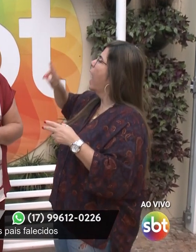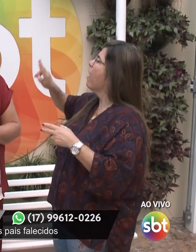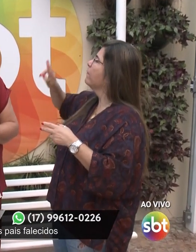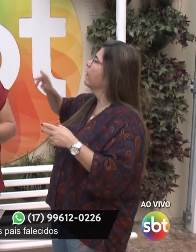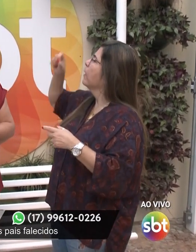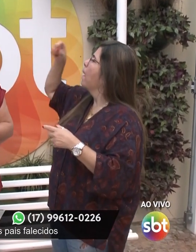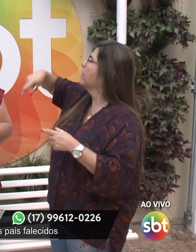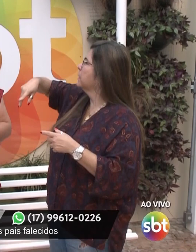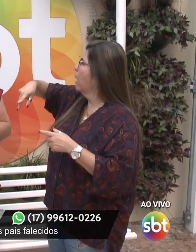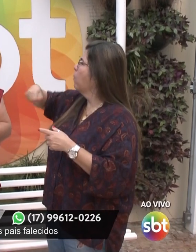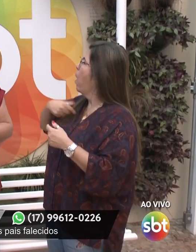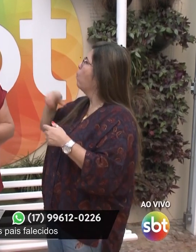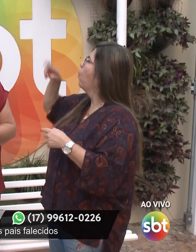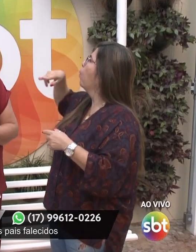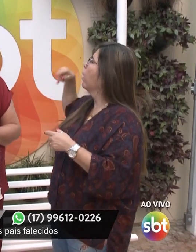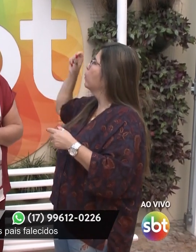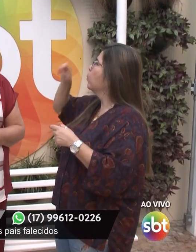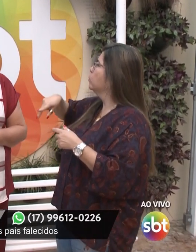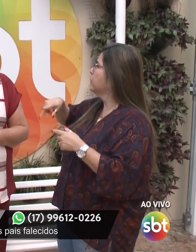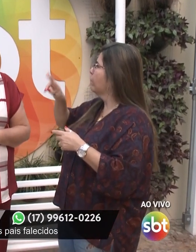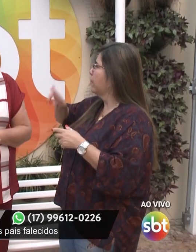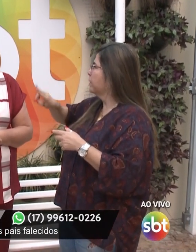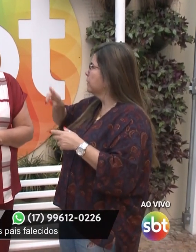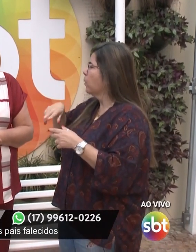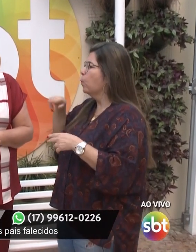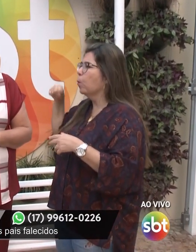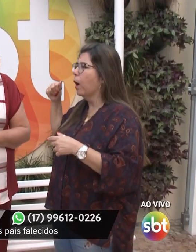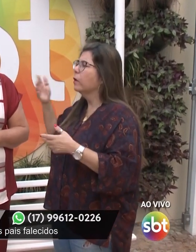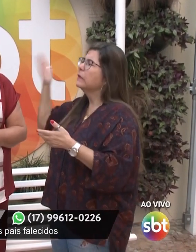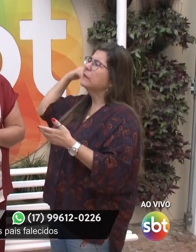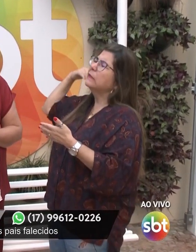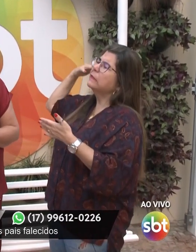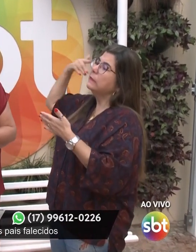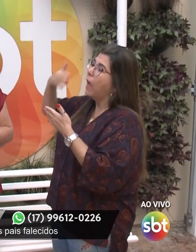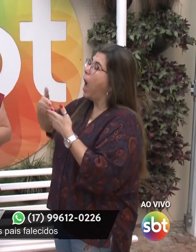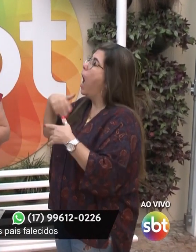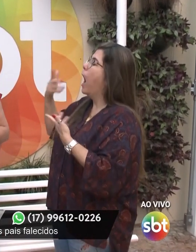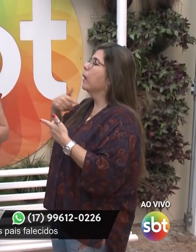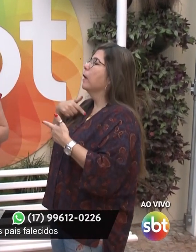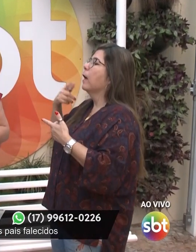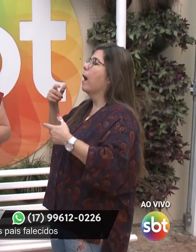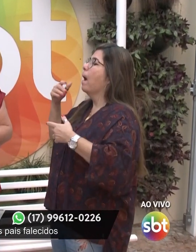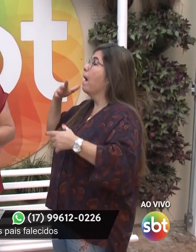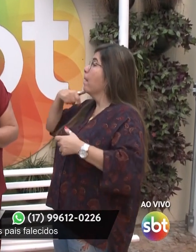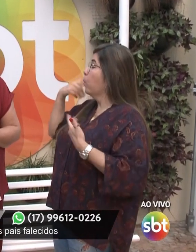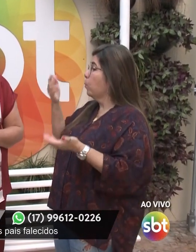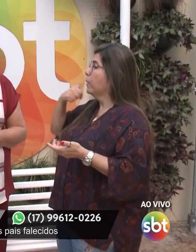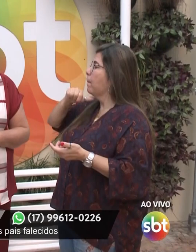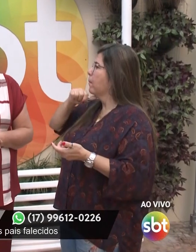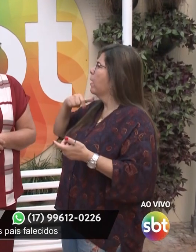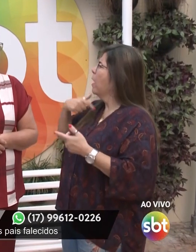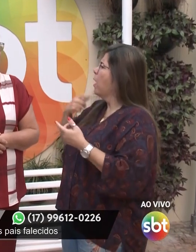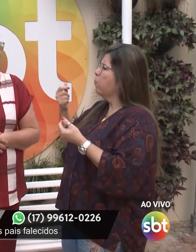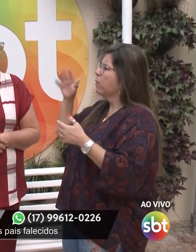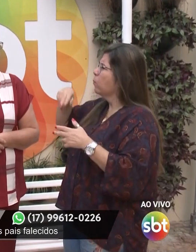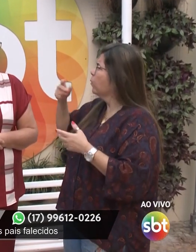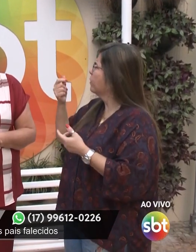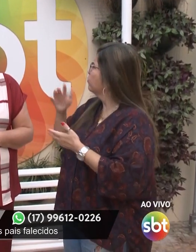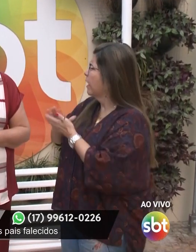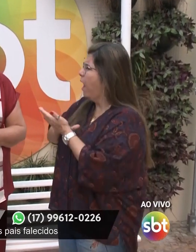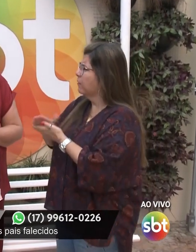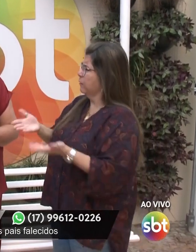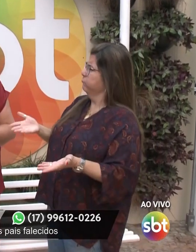Cansado, cansava, cansado. Porque tinha a suspensão do meu pai e eu nunca